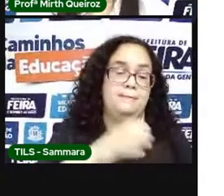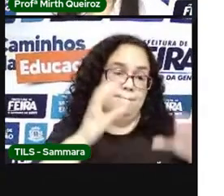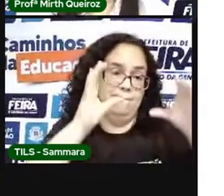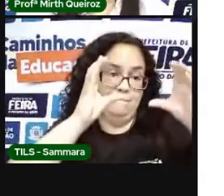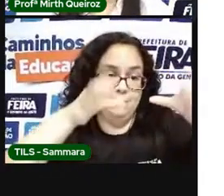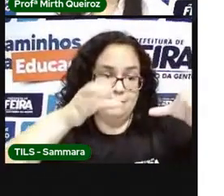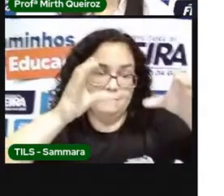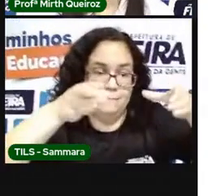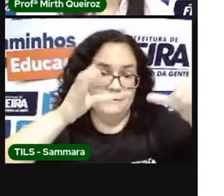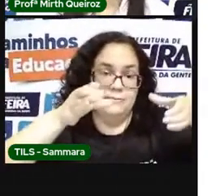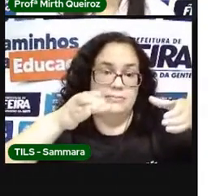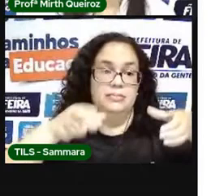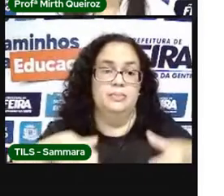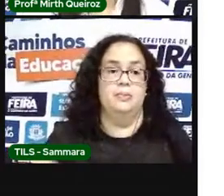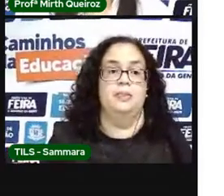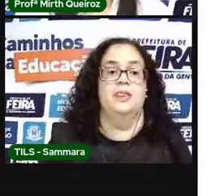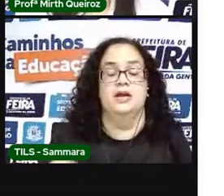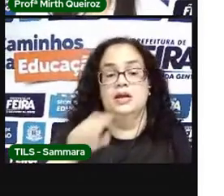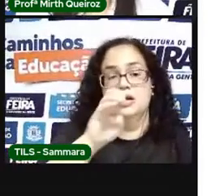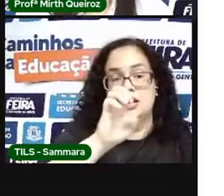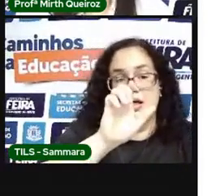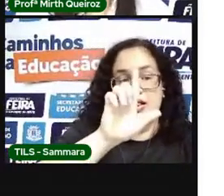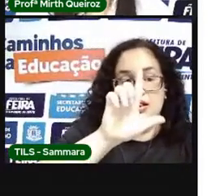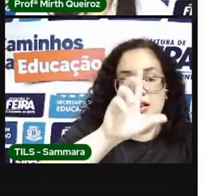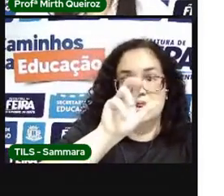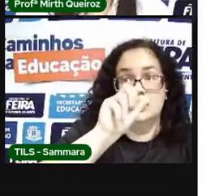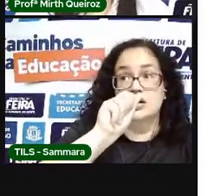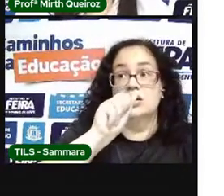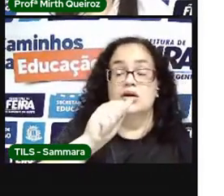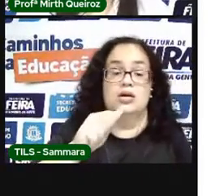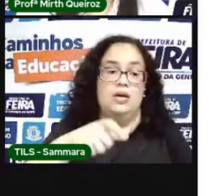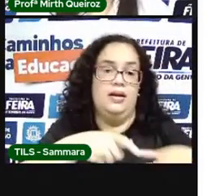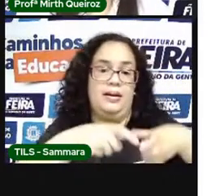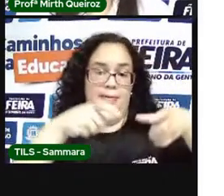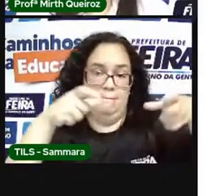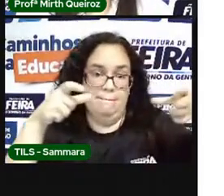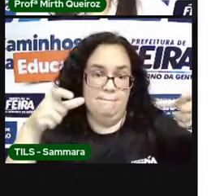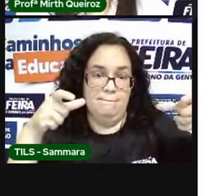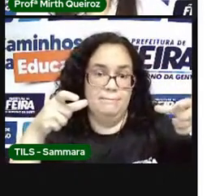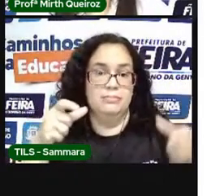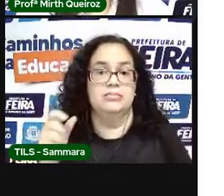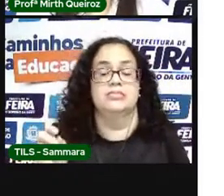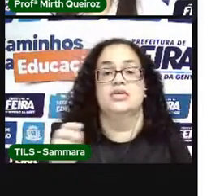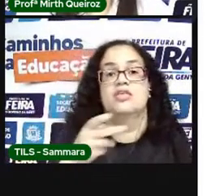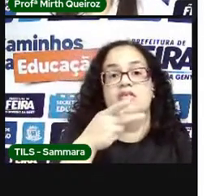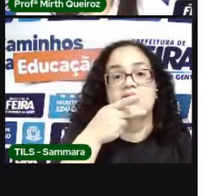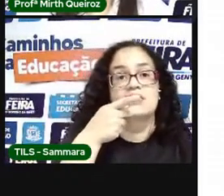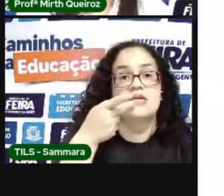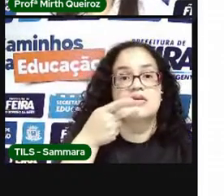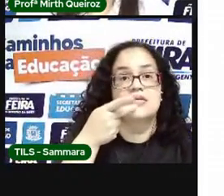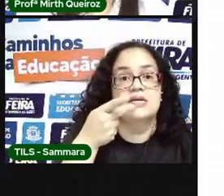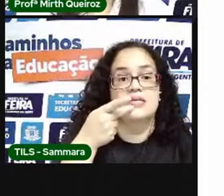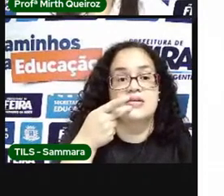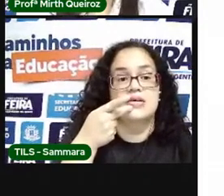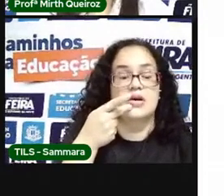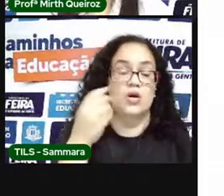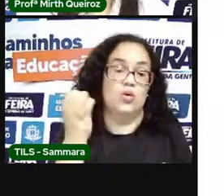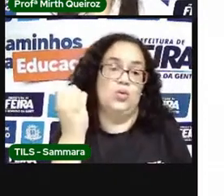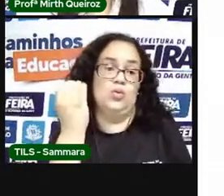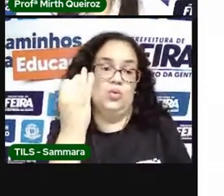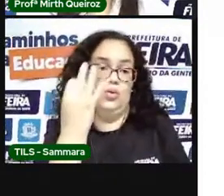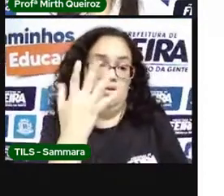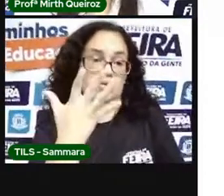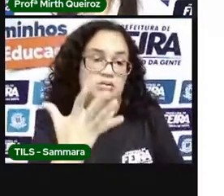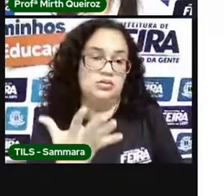gente aumentou um número, ela. Quando a gente fala em aumentar número, a gente está dizendo que a gente está aumentando a quantidade,